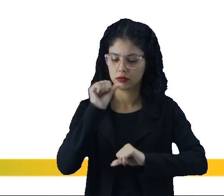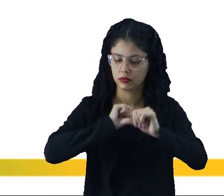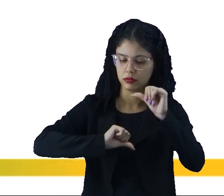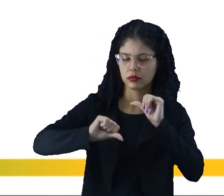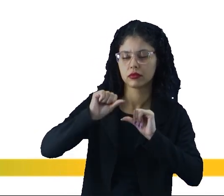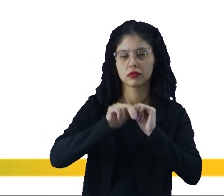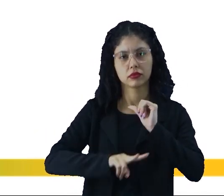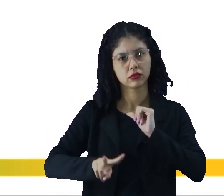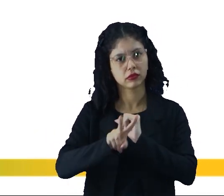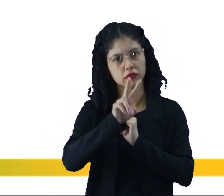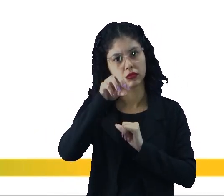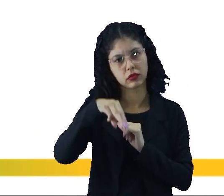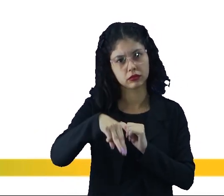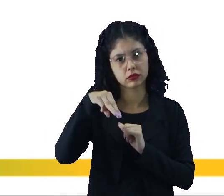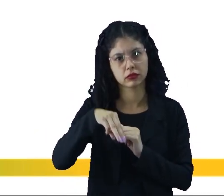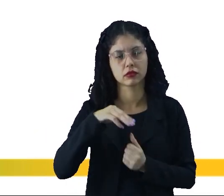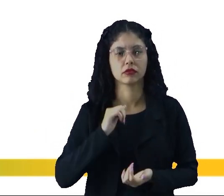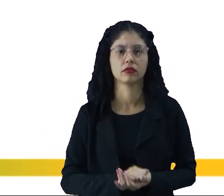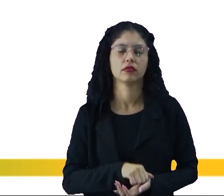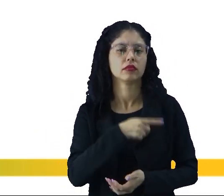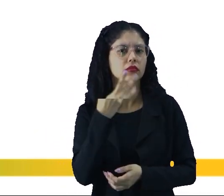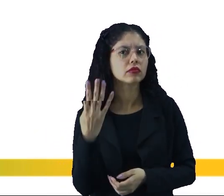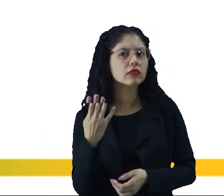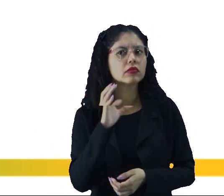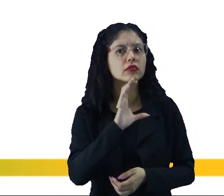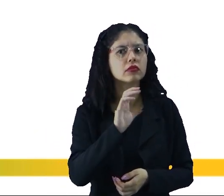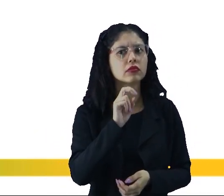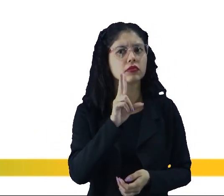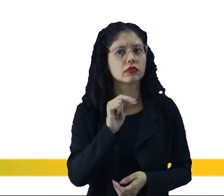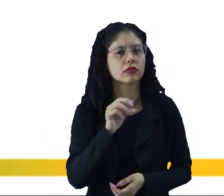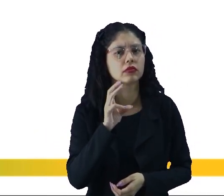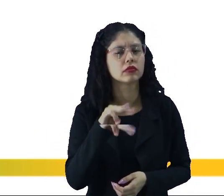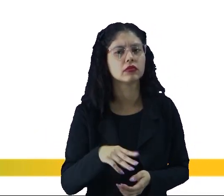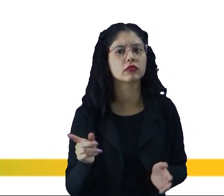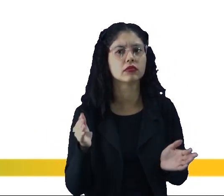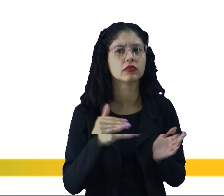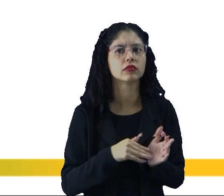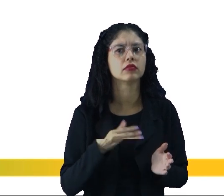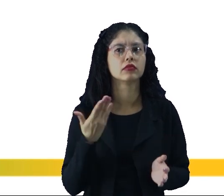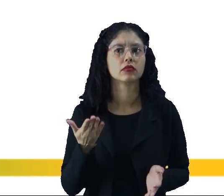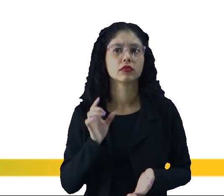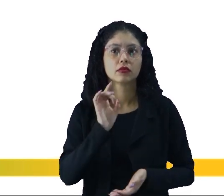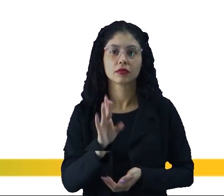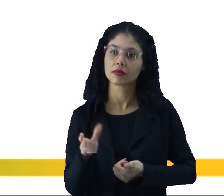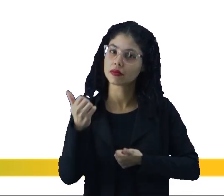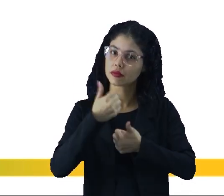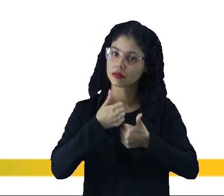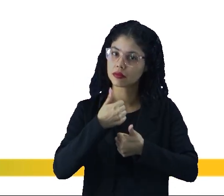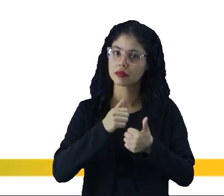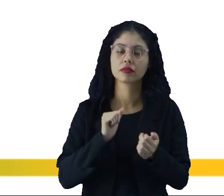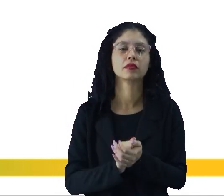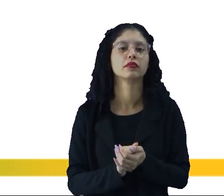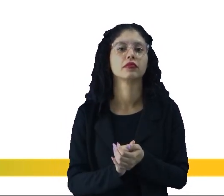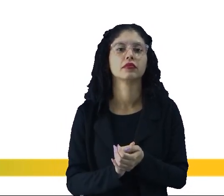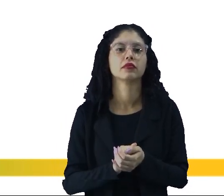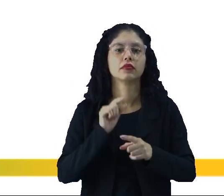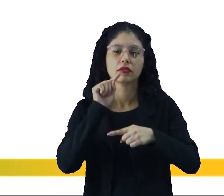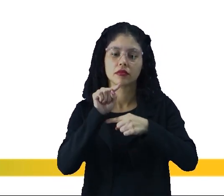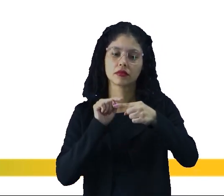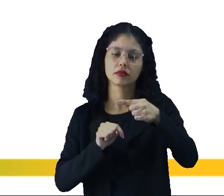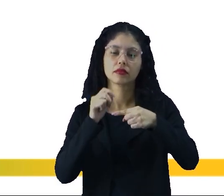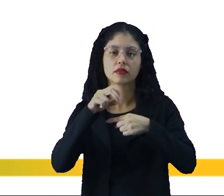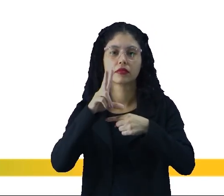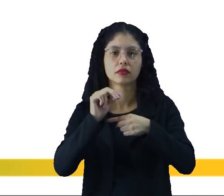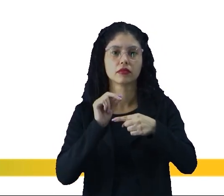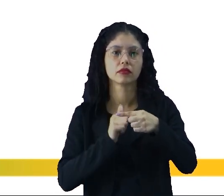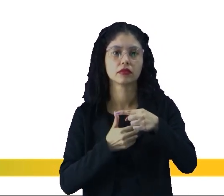transformar esse valor para metro quanto é 50 cm para metro? Basta a gente fazer aquela conversão, né? dividir